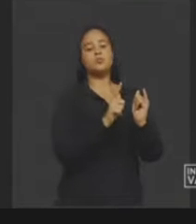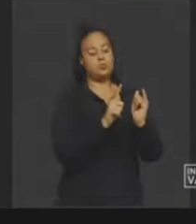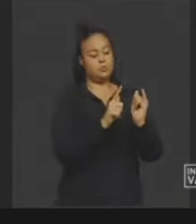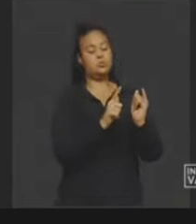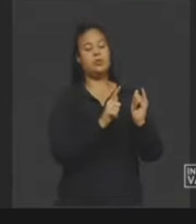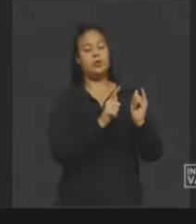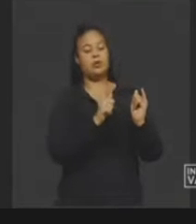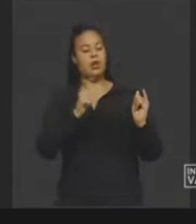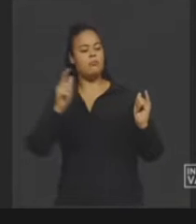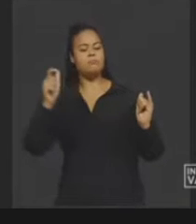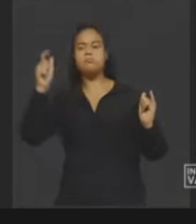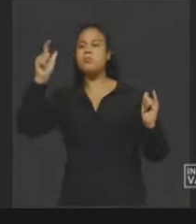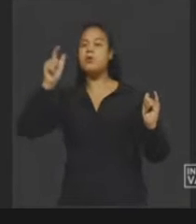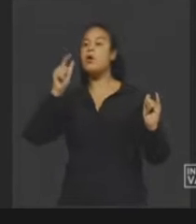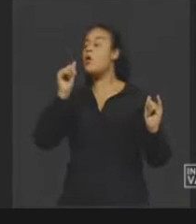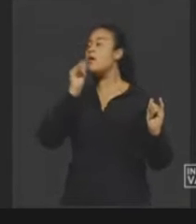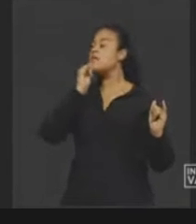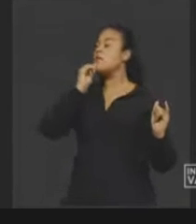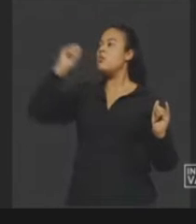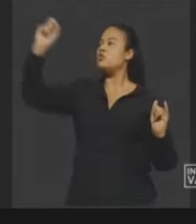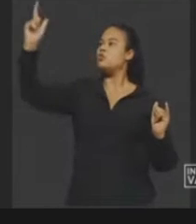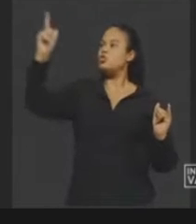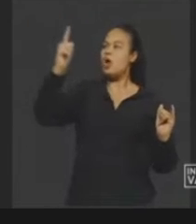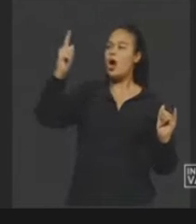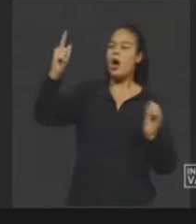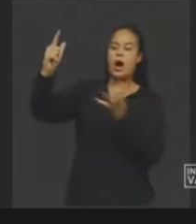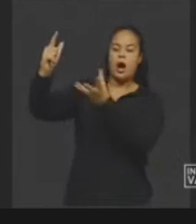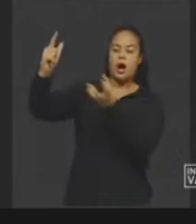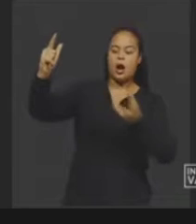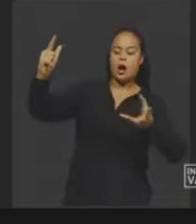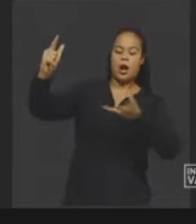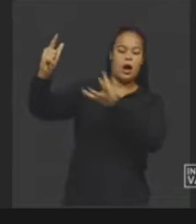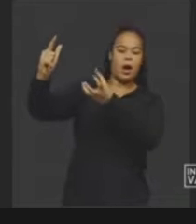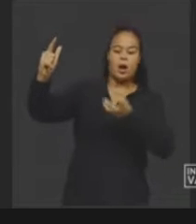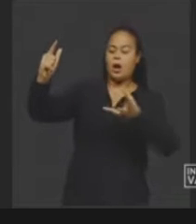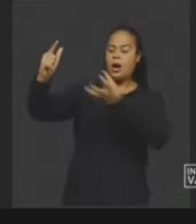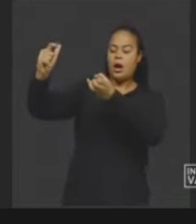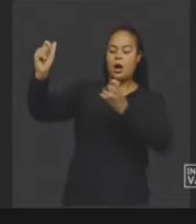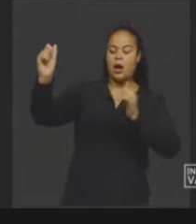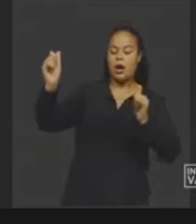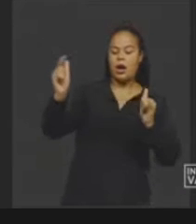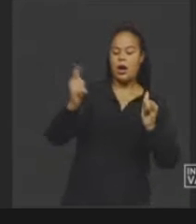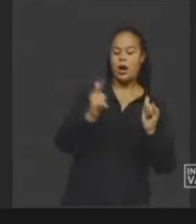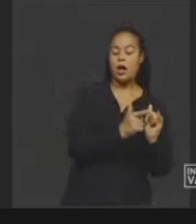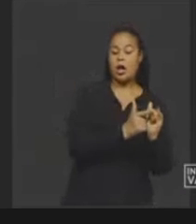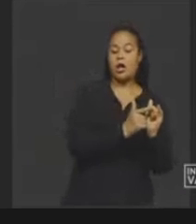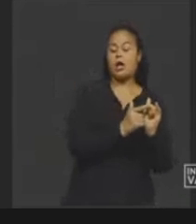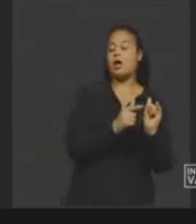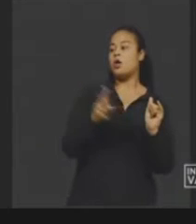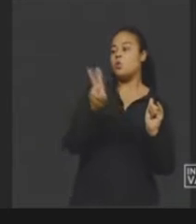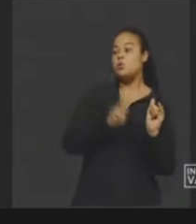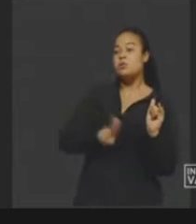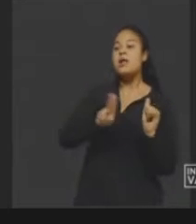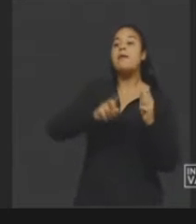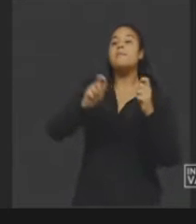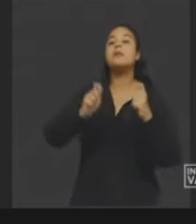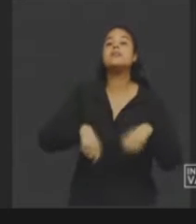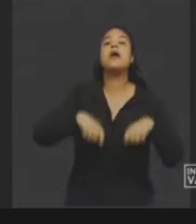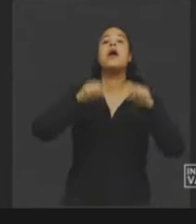radiação do Sol. Para ela ser utilizada, nós precisamos de painéis ou placas